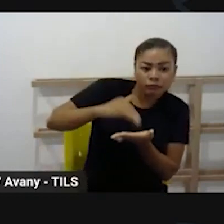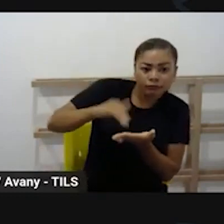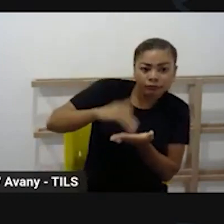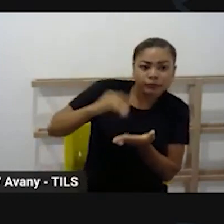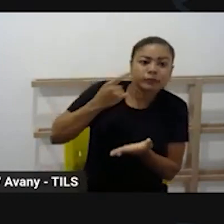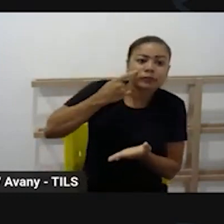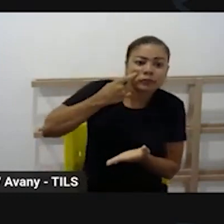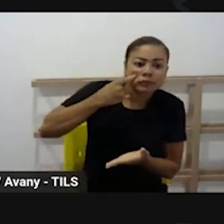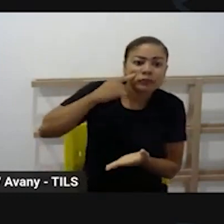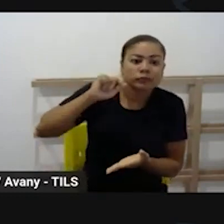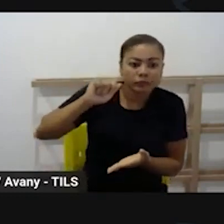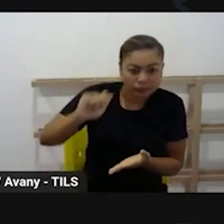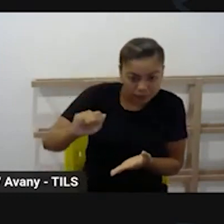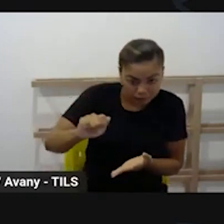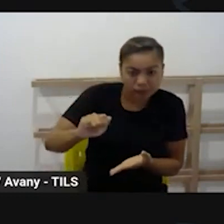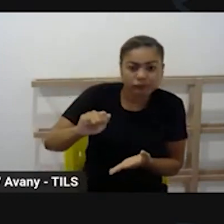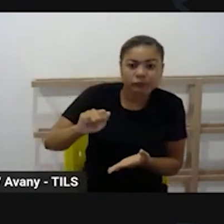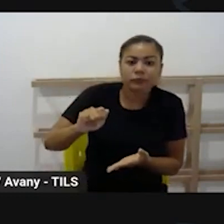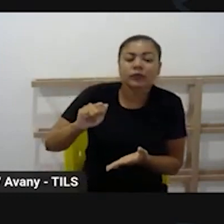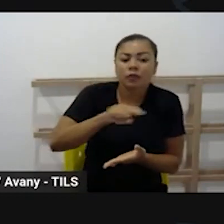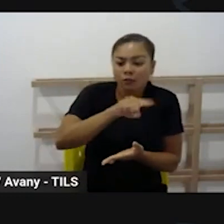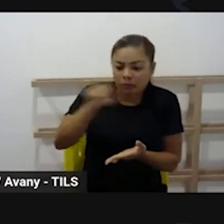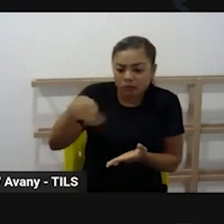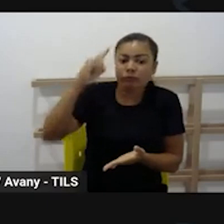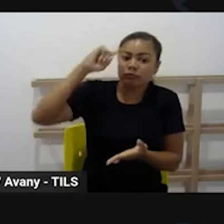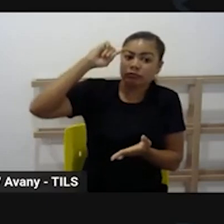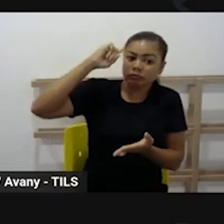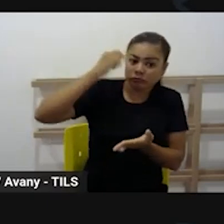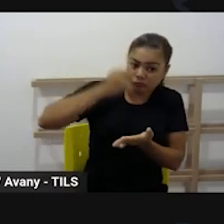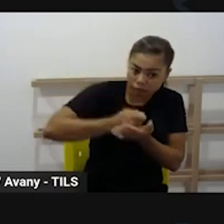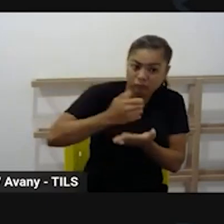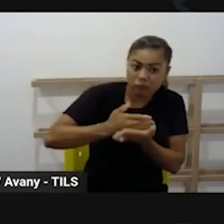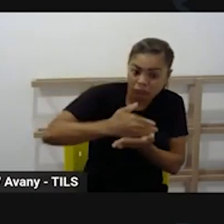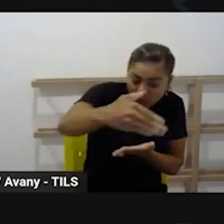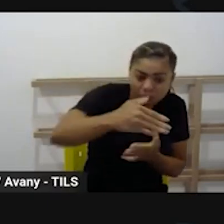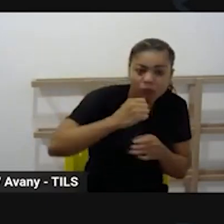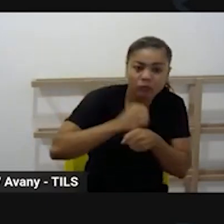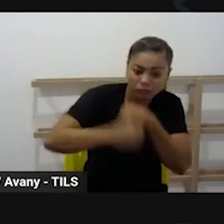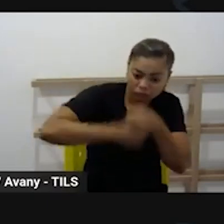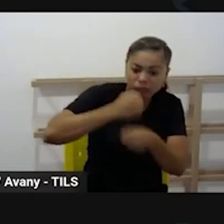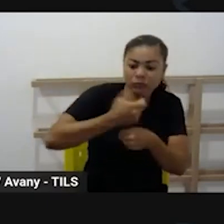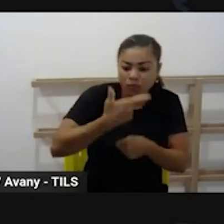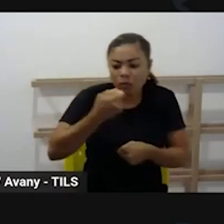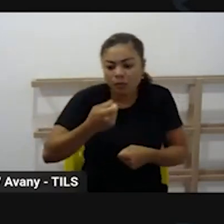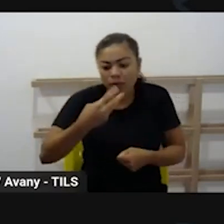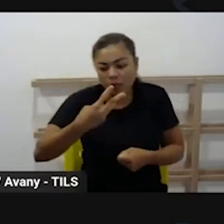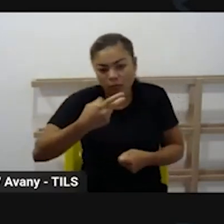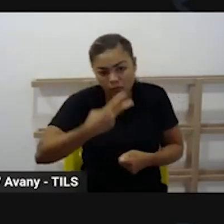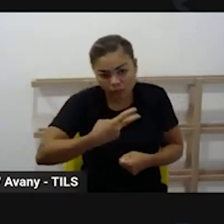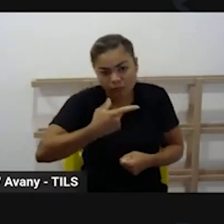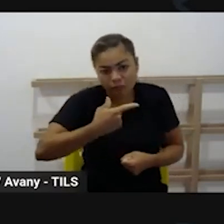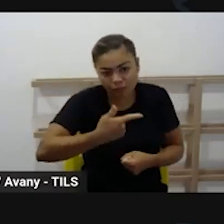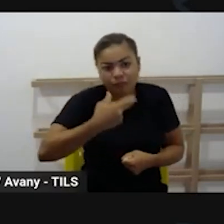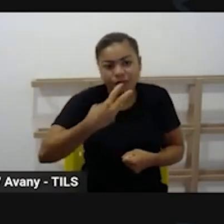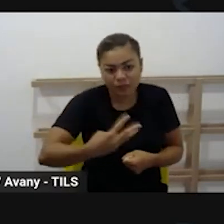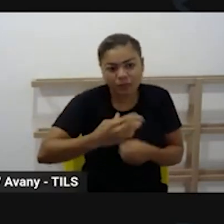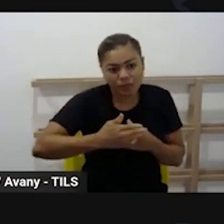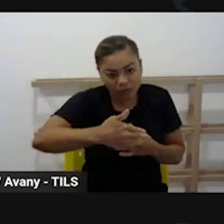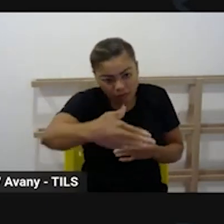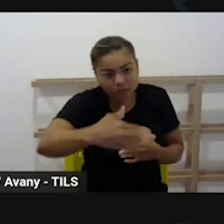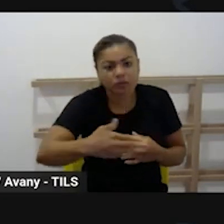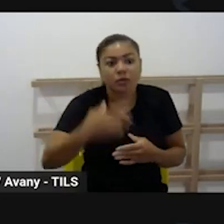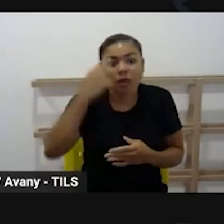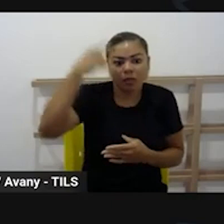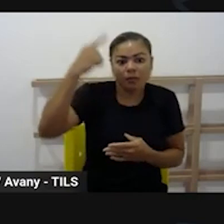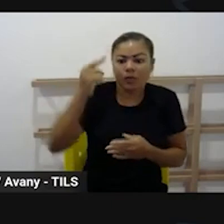com essa tomada de decisão de vocês, de que começar o ano letivo com as famílias. Então, parabéns a todas as escolas que estão fazendo